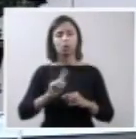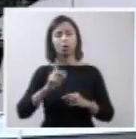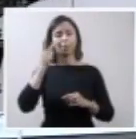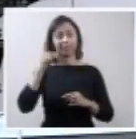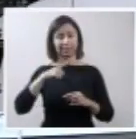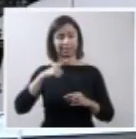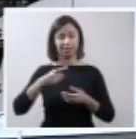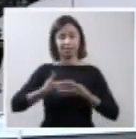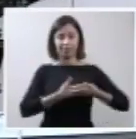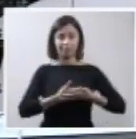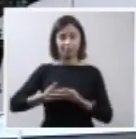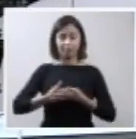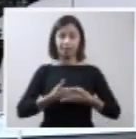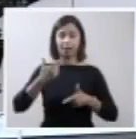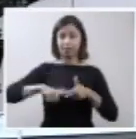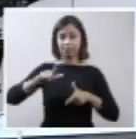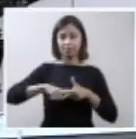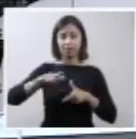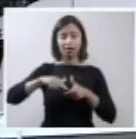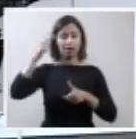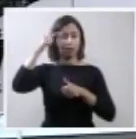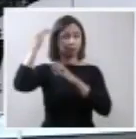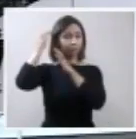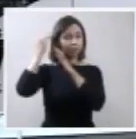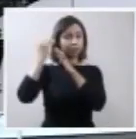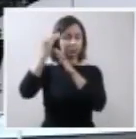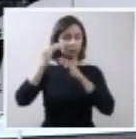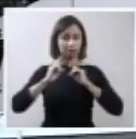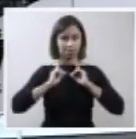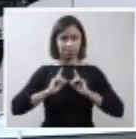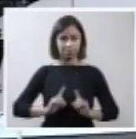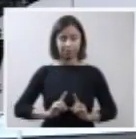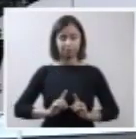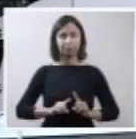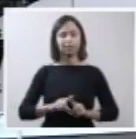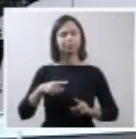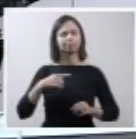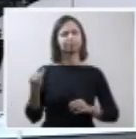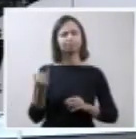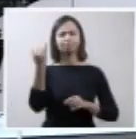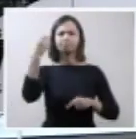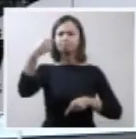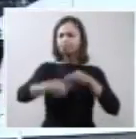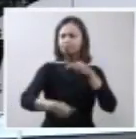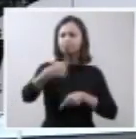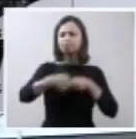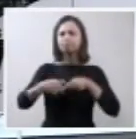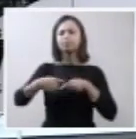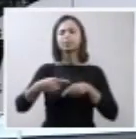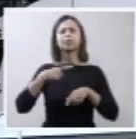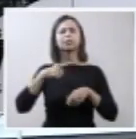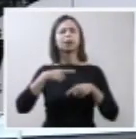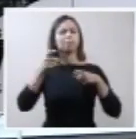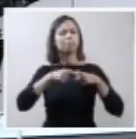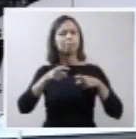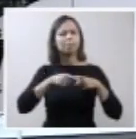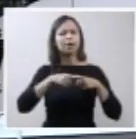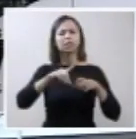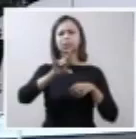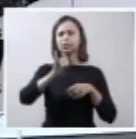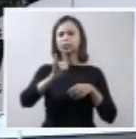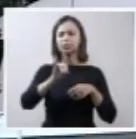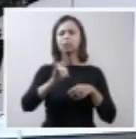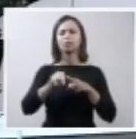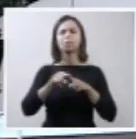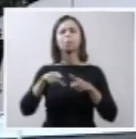Trata-se de um momento importante de diálogo entre este tribunal e as sociedades médicas e científicas, os